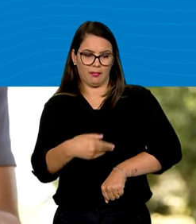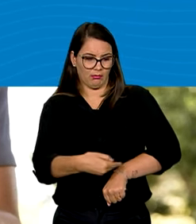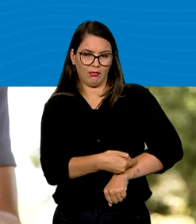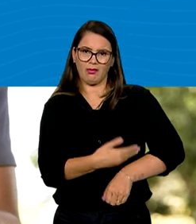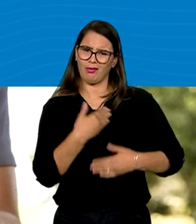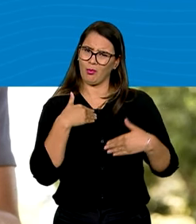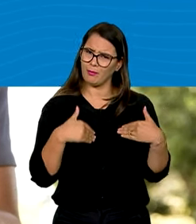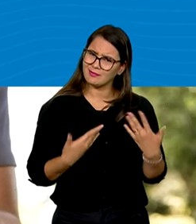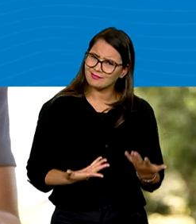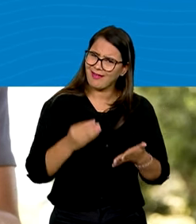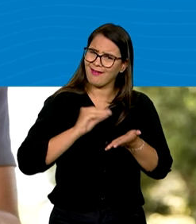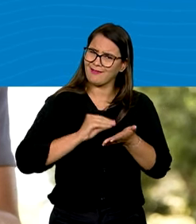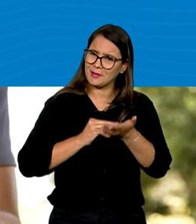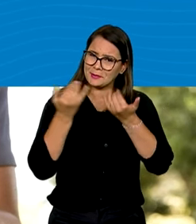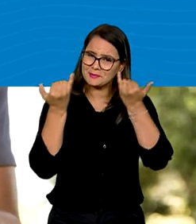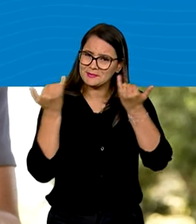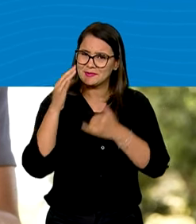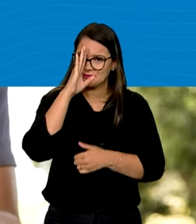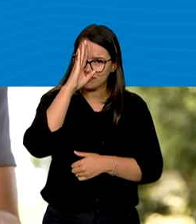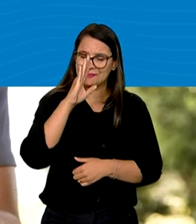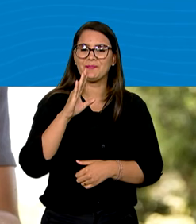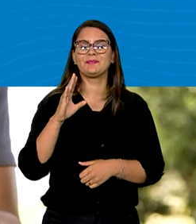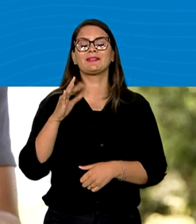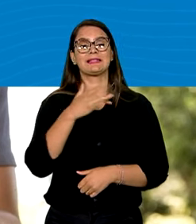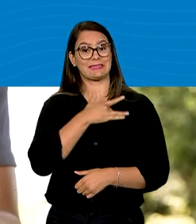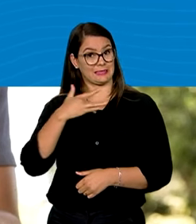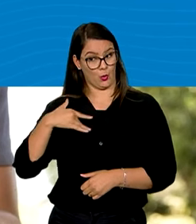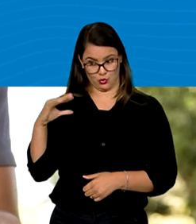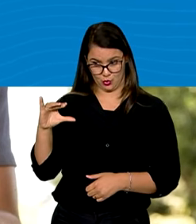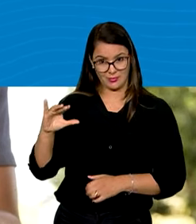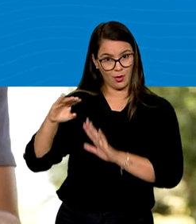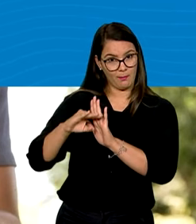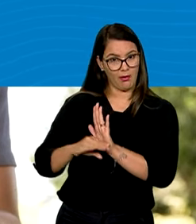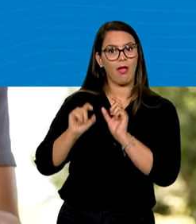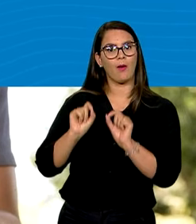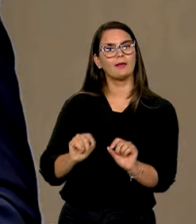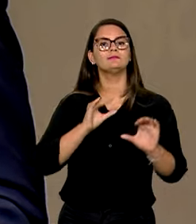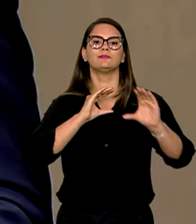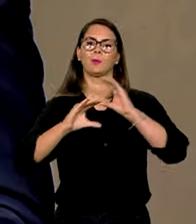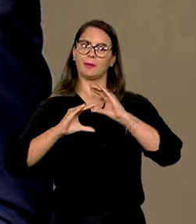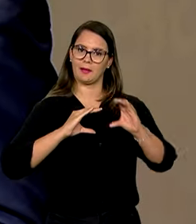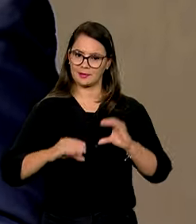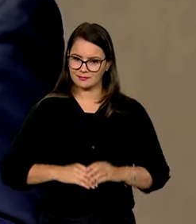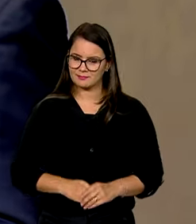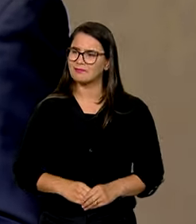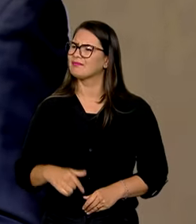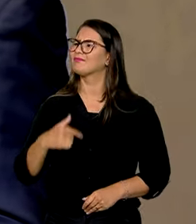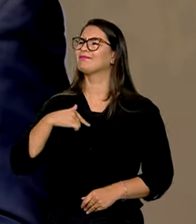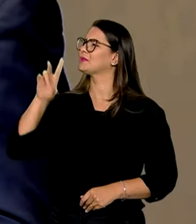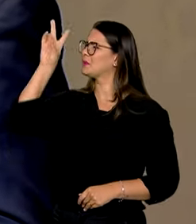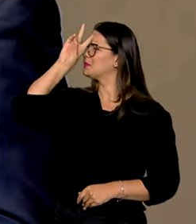a desinformação, um dos pilares do Saúde e Consciência é a comunicação. Eu não me recordo